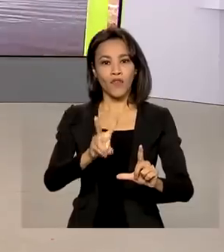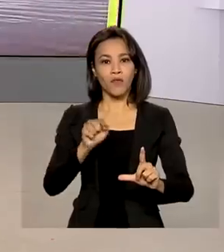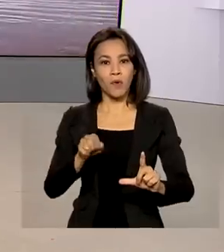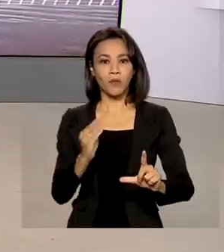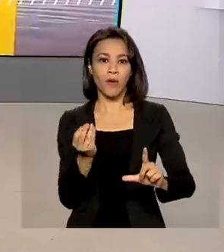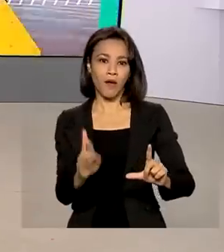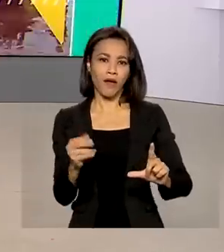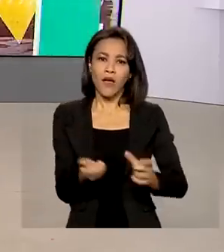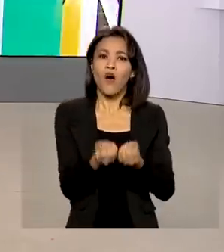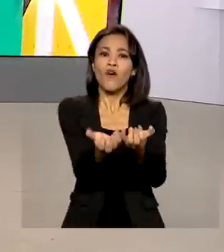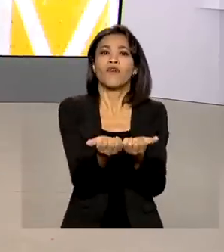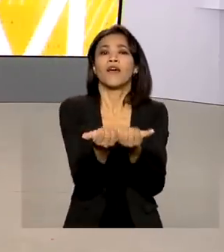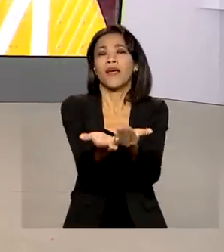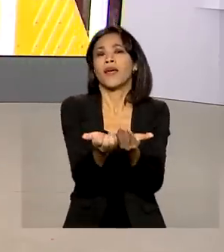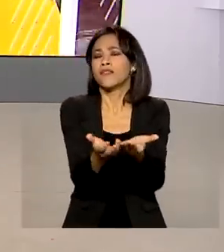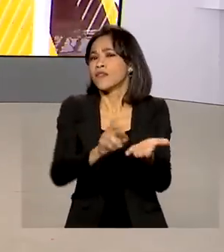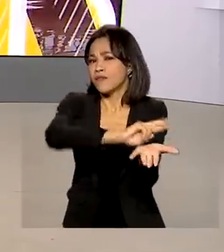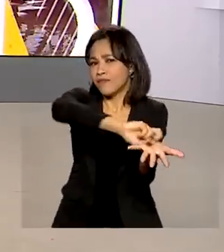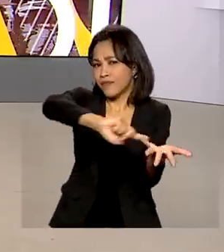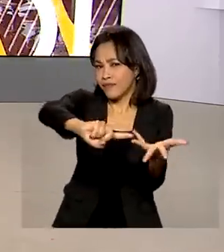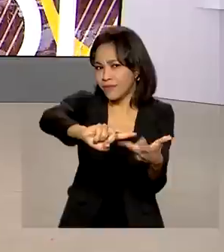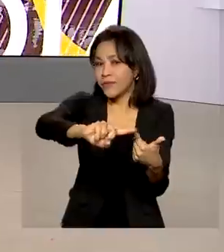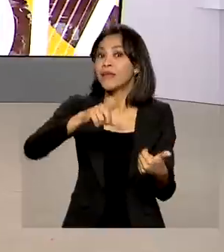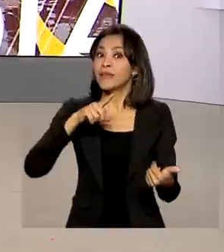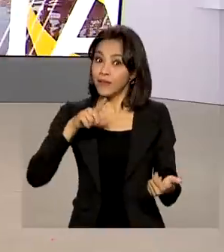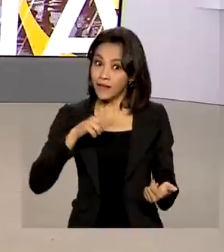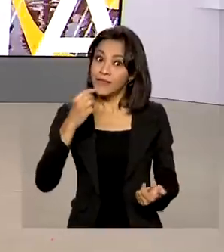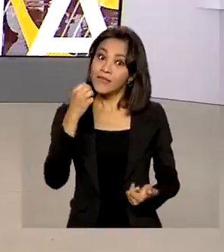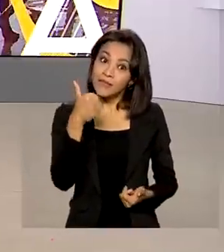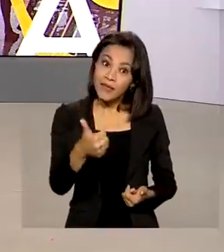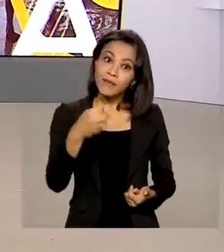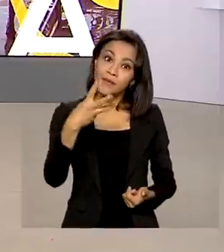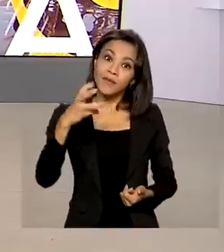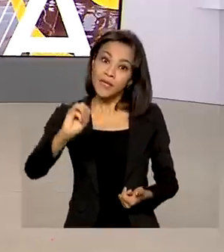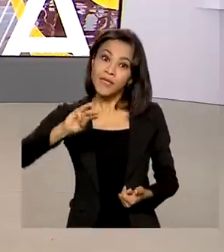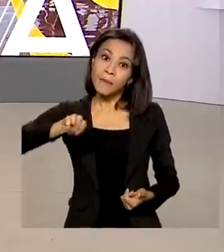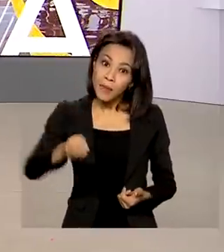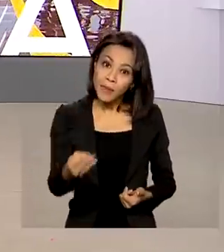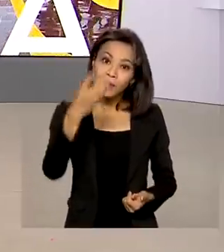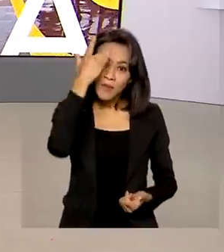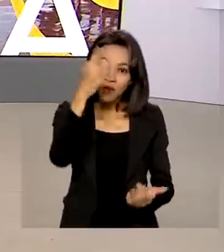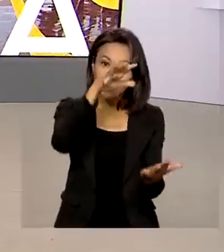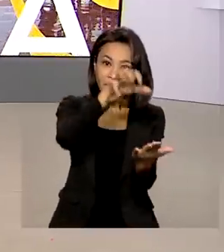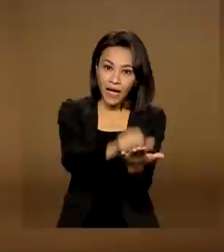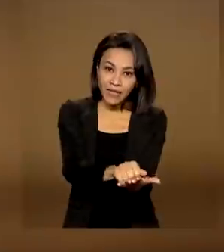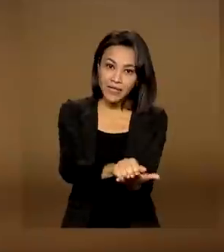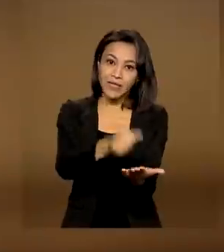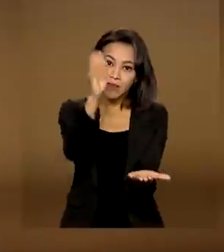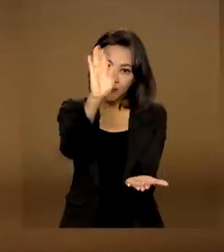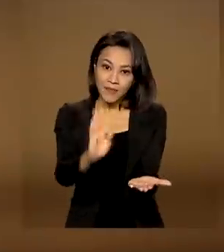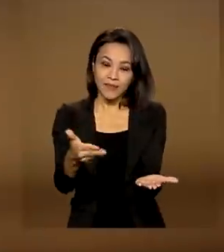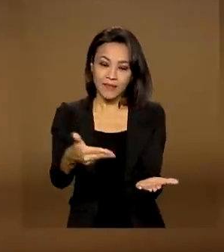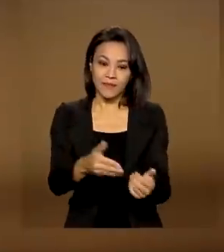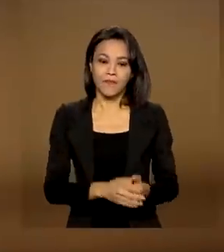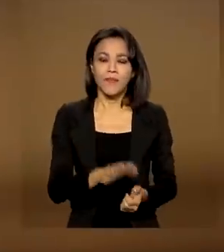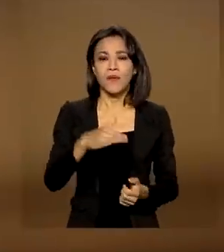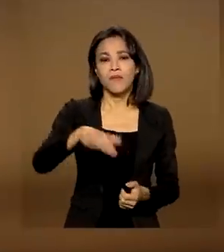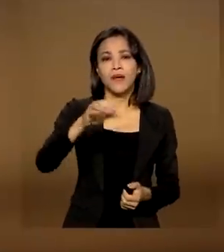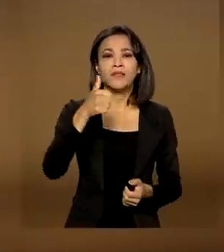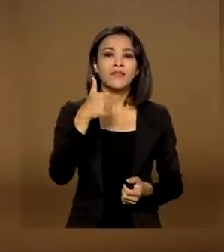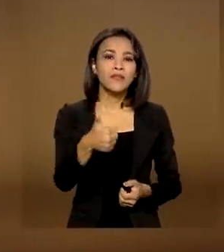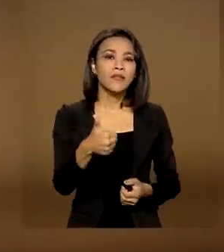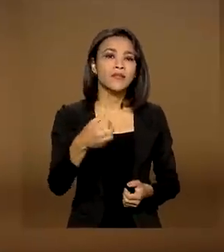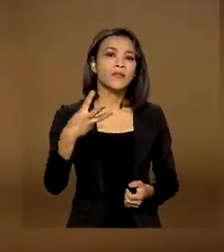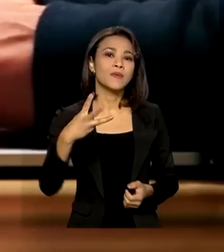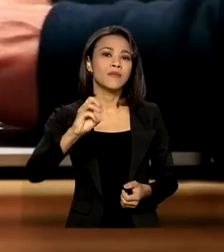digitais e chega a 130 milhões de usuários cadastrados em todo o país. Mais de 130